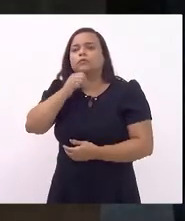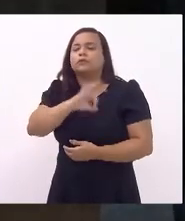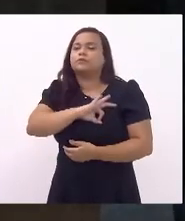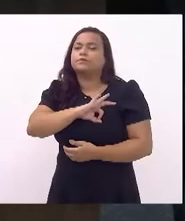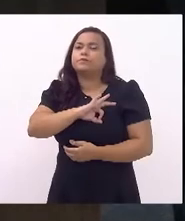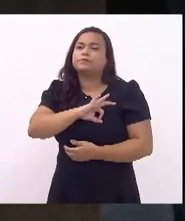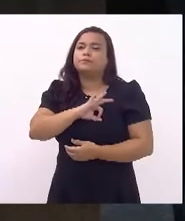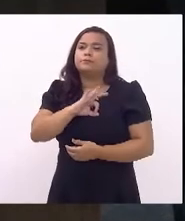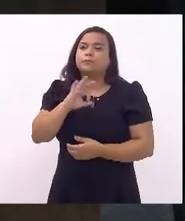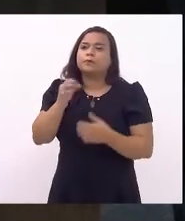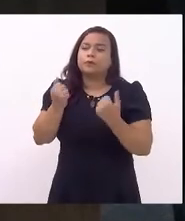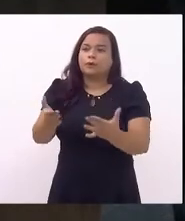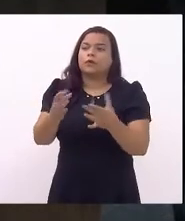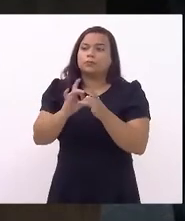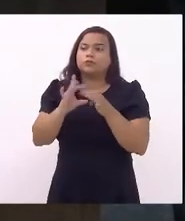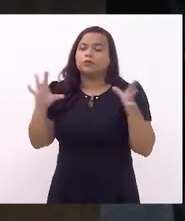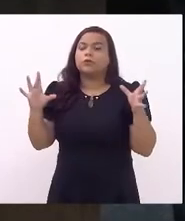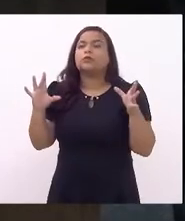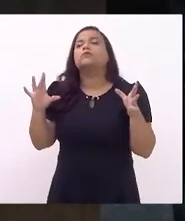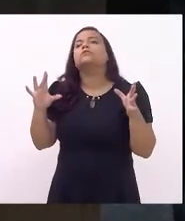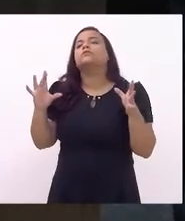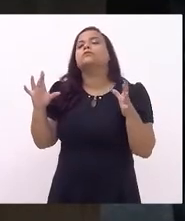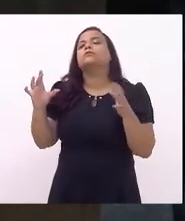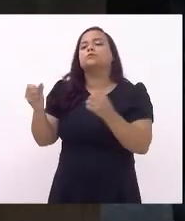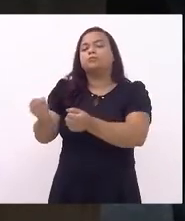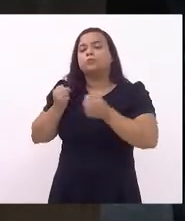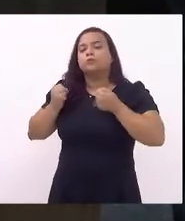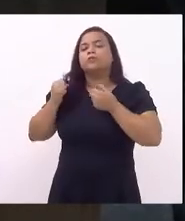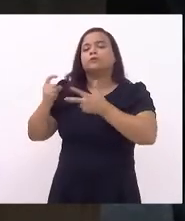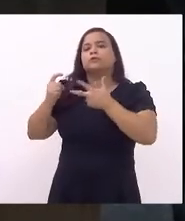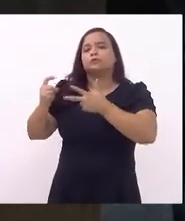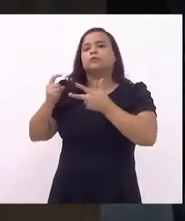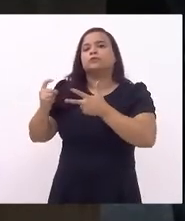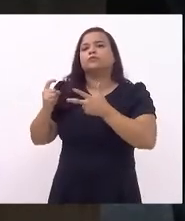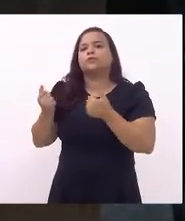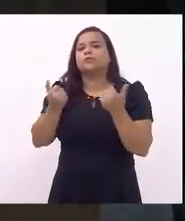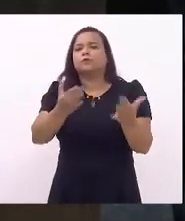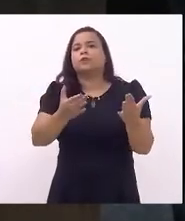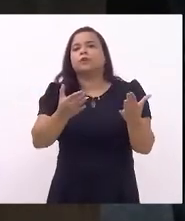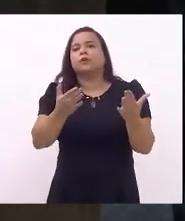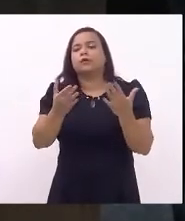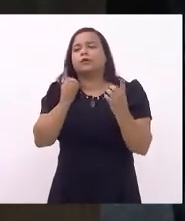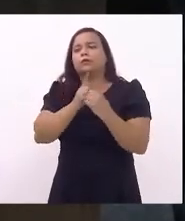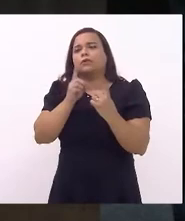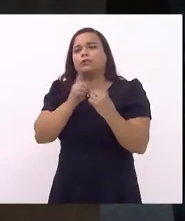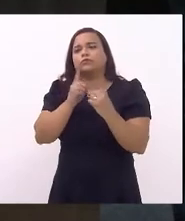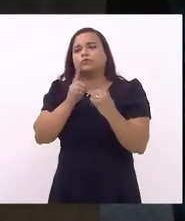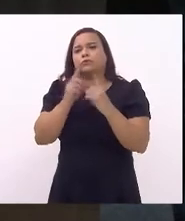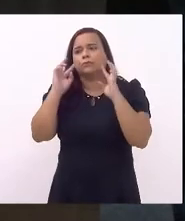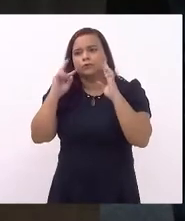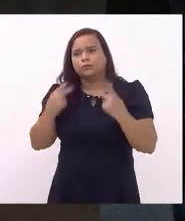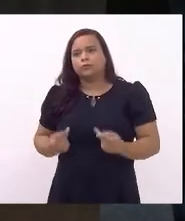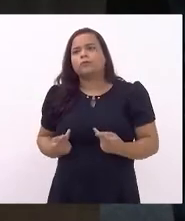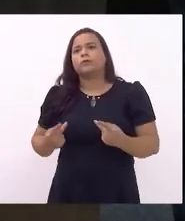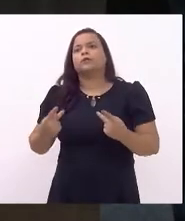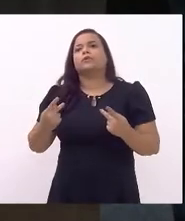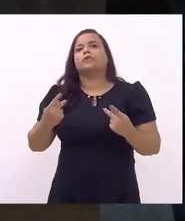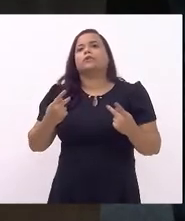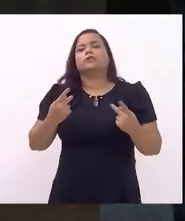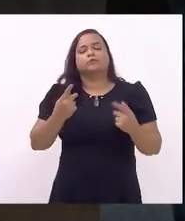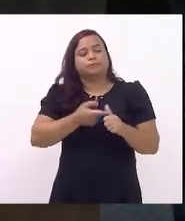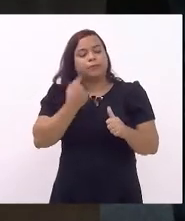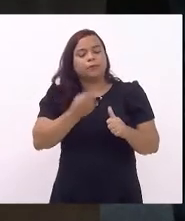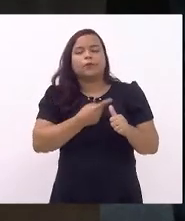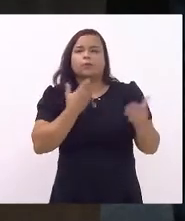Marta Rocha que autoriza o Poder Executivo de implementar atendimento humanizado com triagem feita por psicólogo às